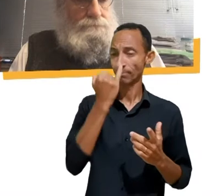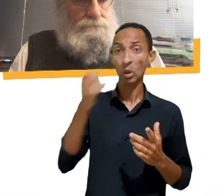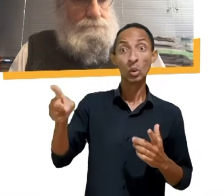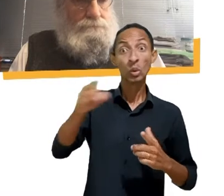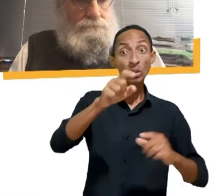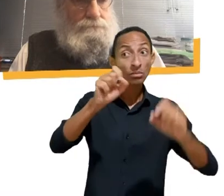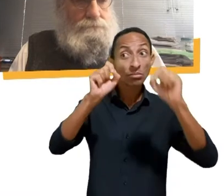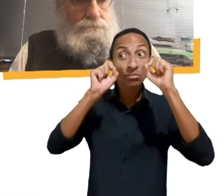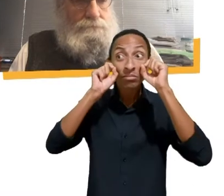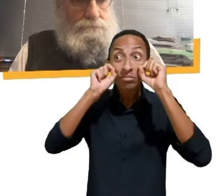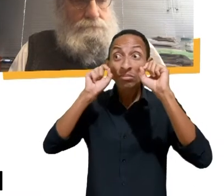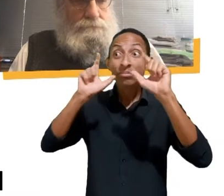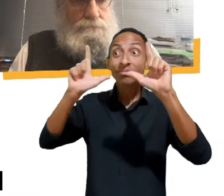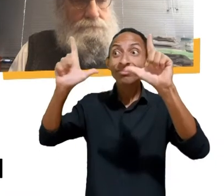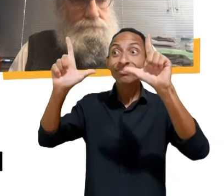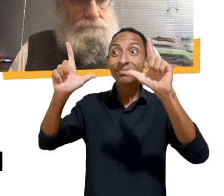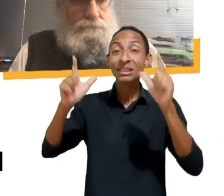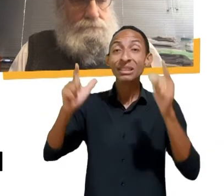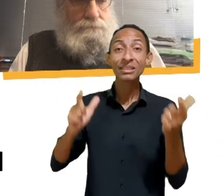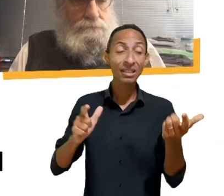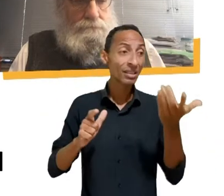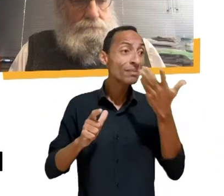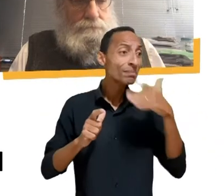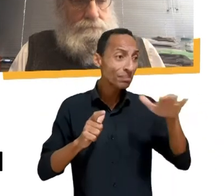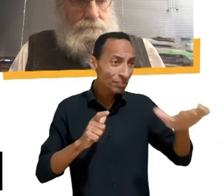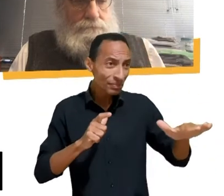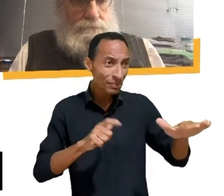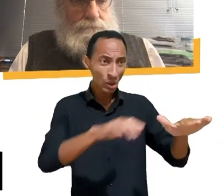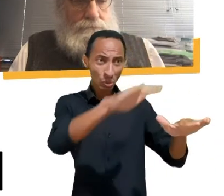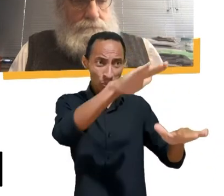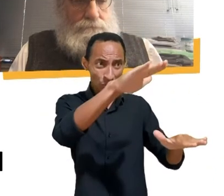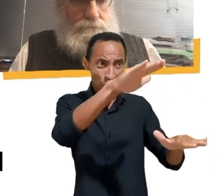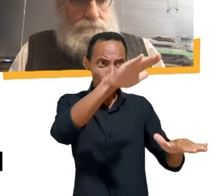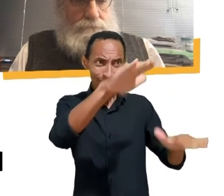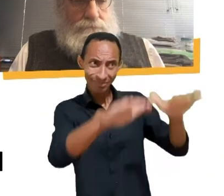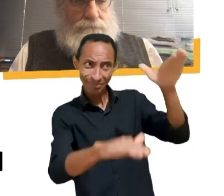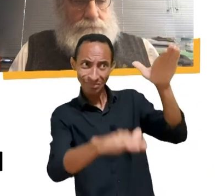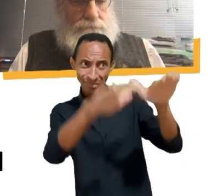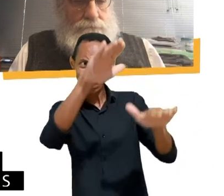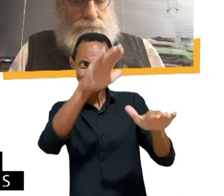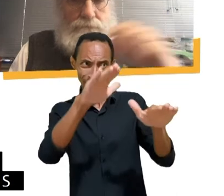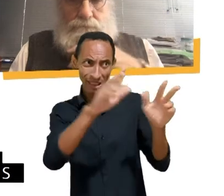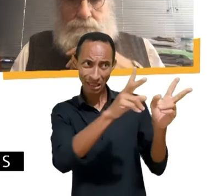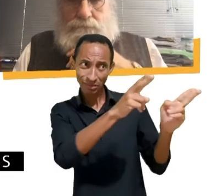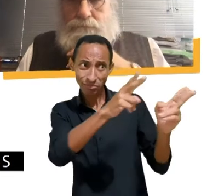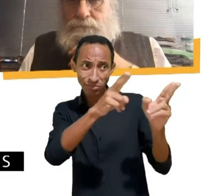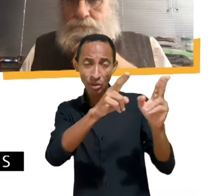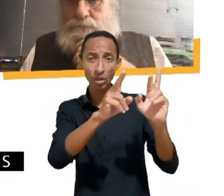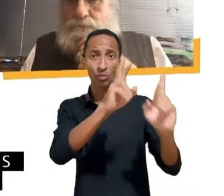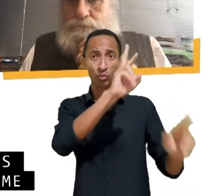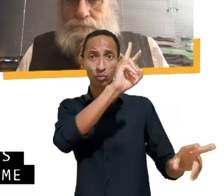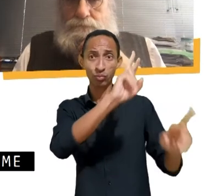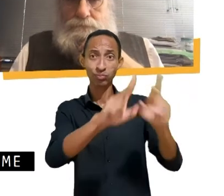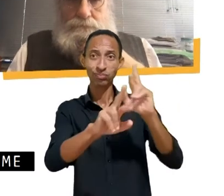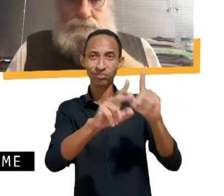múltiplas infâncias e múltiplas adolescências. Eu aqui me recordo de um dado da pesquisa do nick